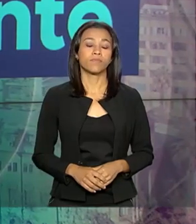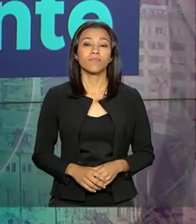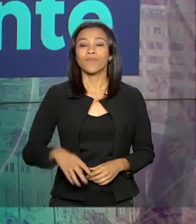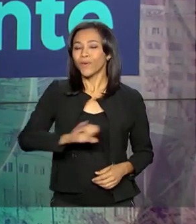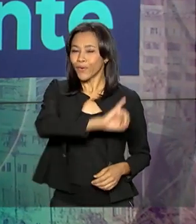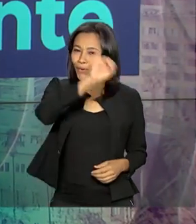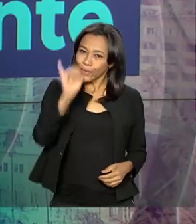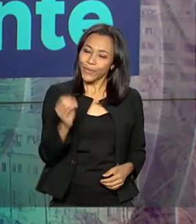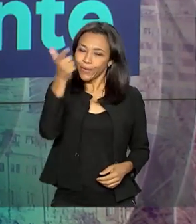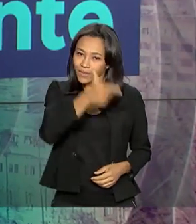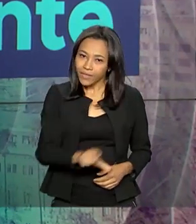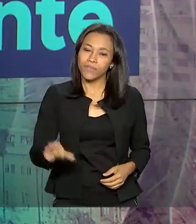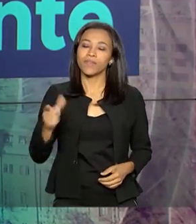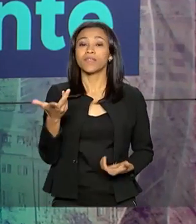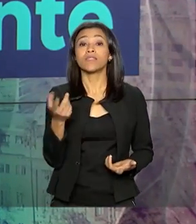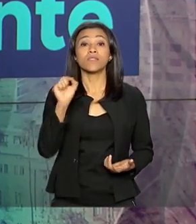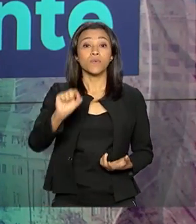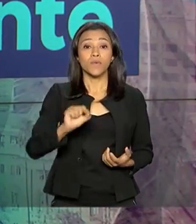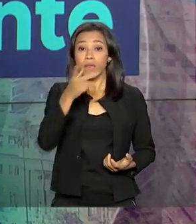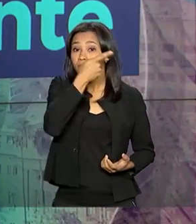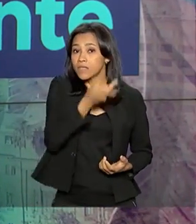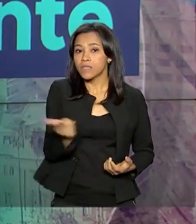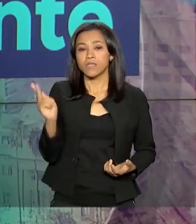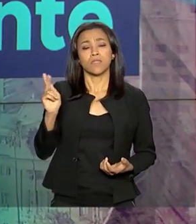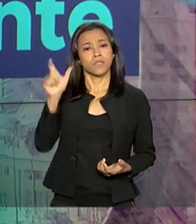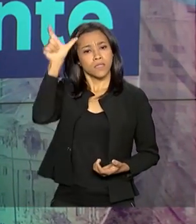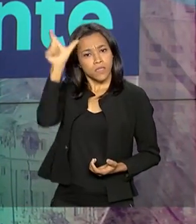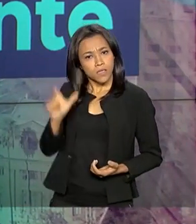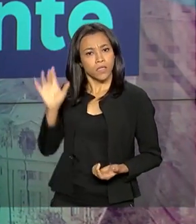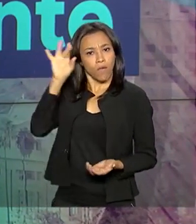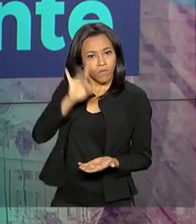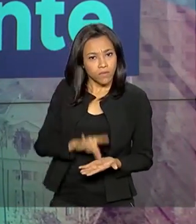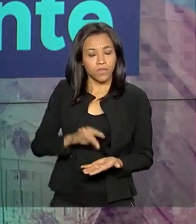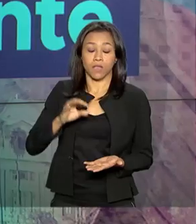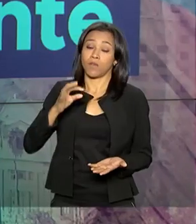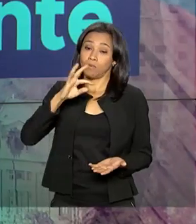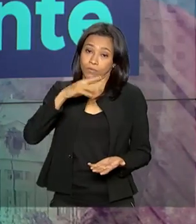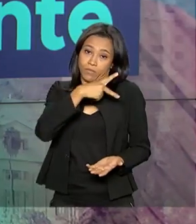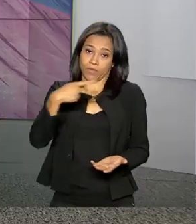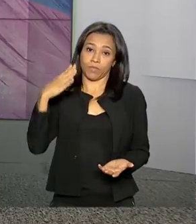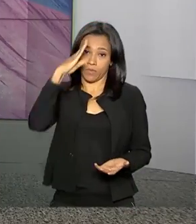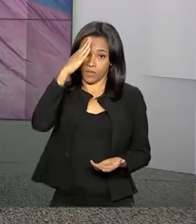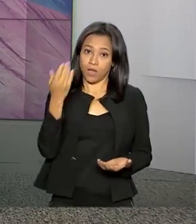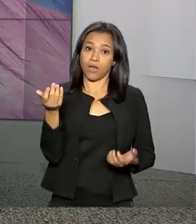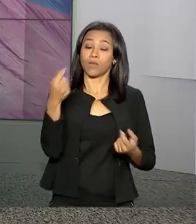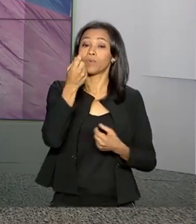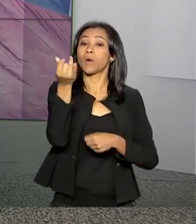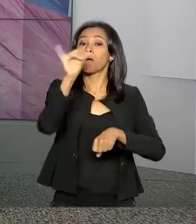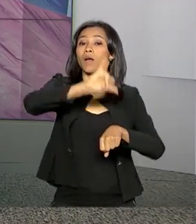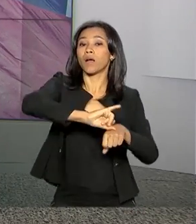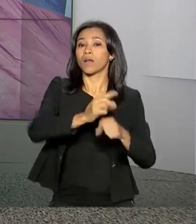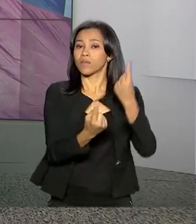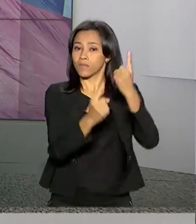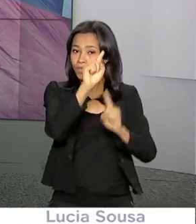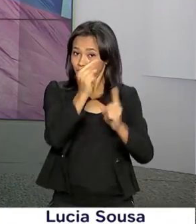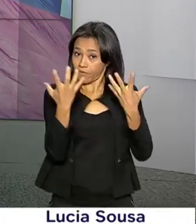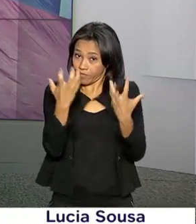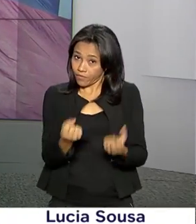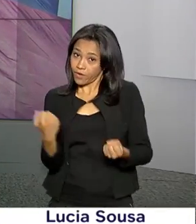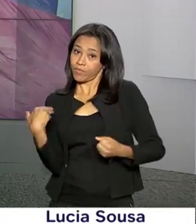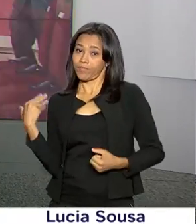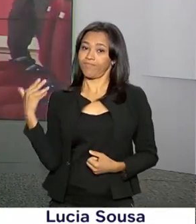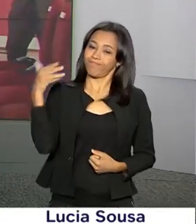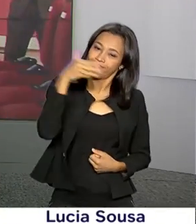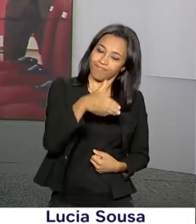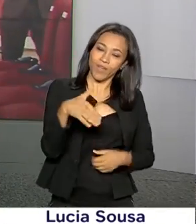Olá, voltamos com informações ao vivo da visita oficial do presidente Jair Bolsonaro ao Chile e vamos direto então a Santiago falar